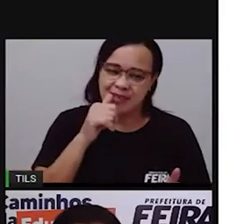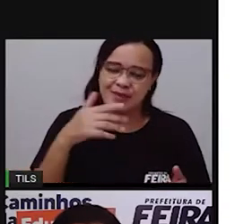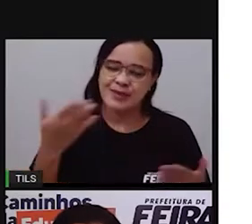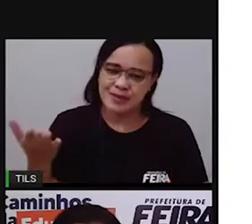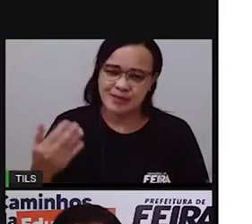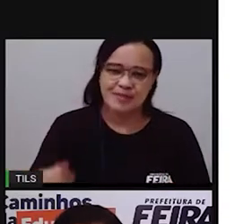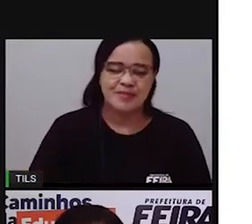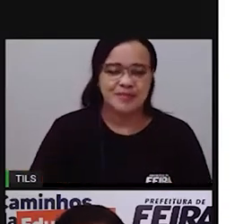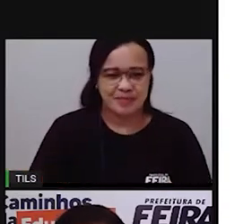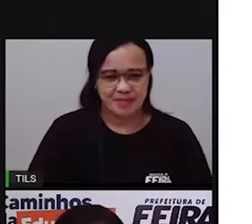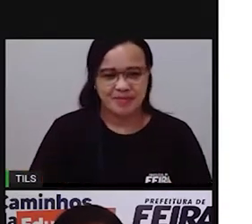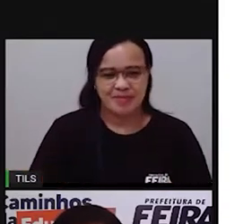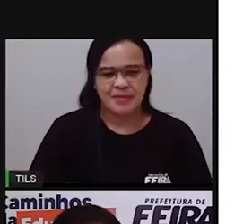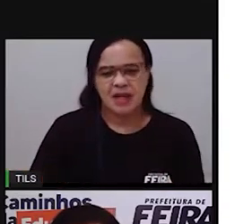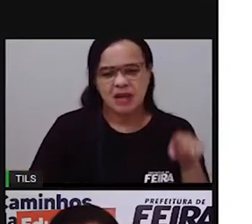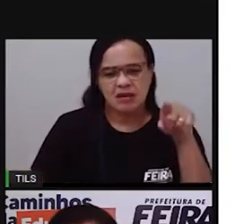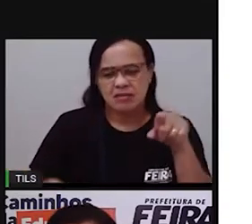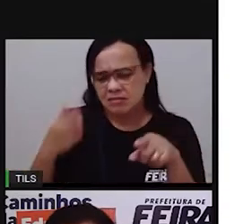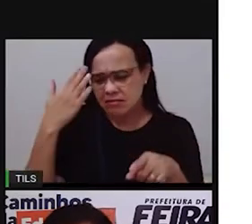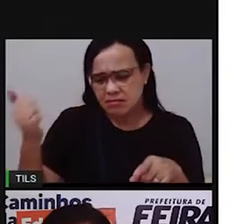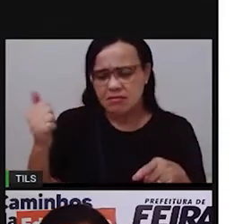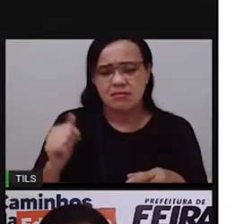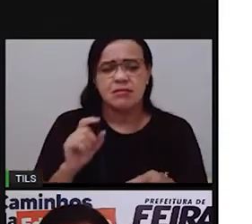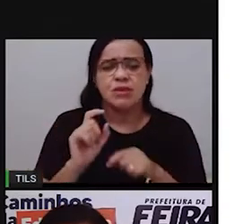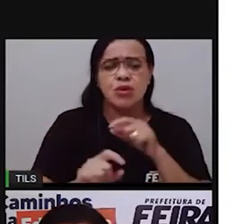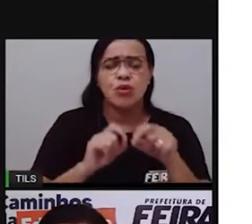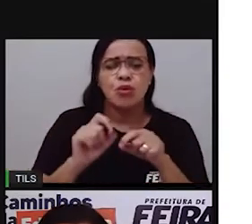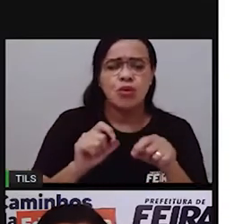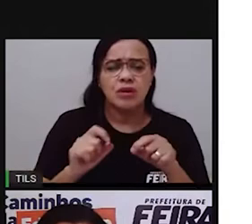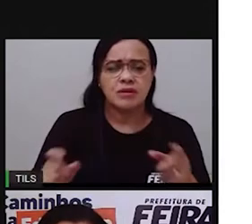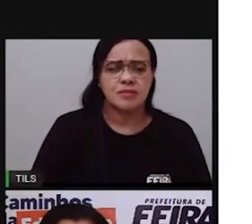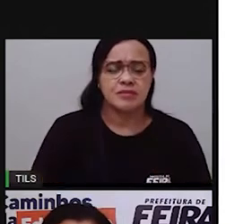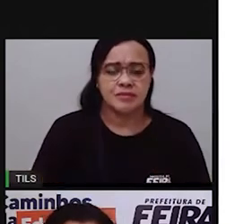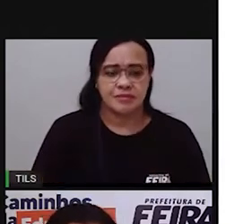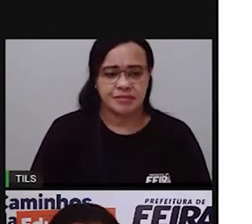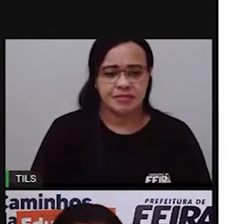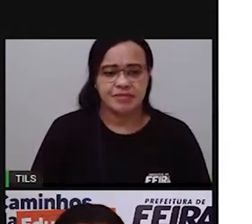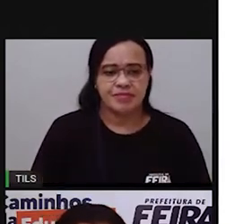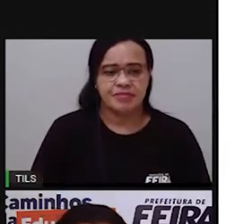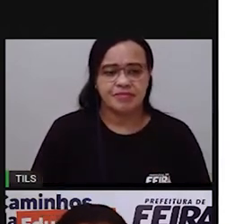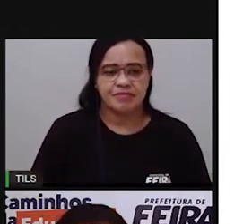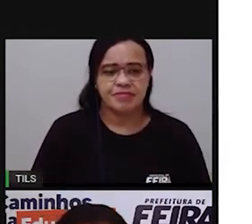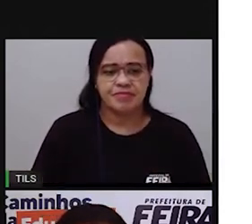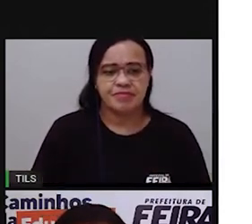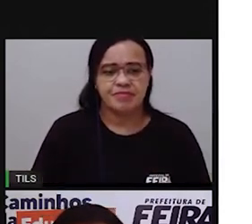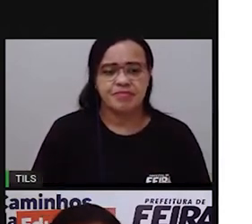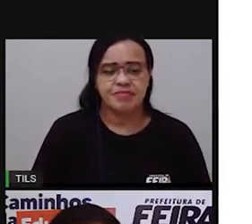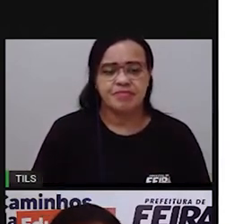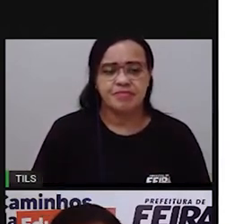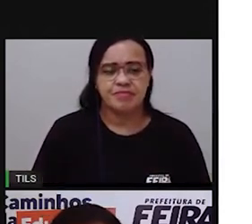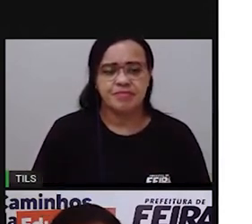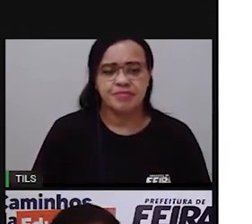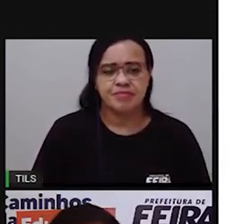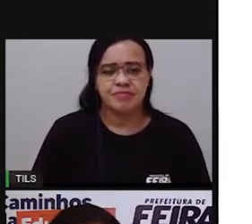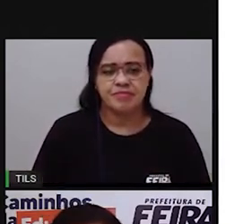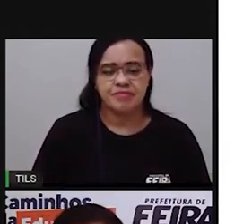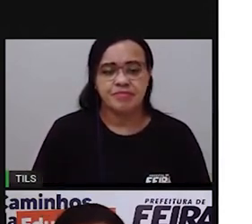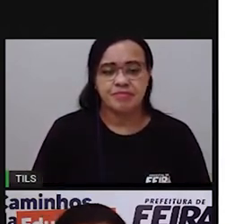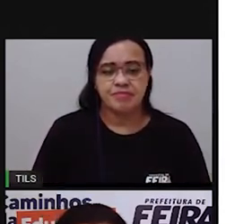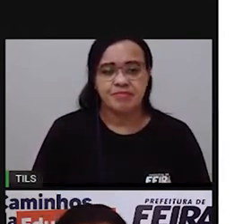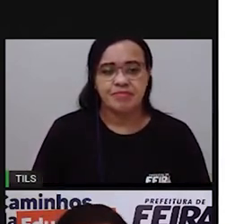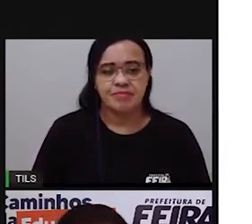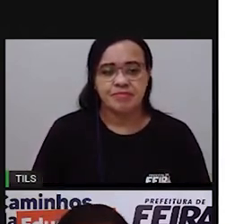E vocês sabiam que, nas residências